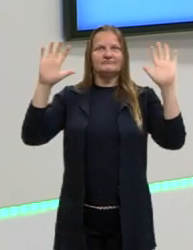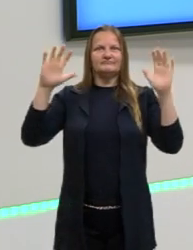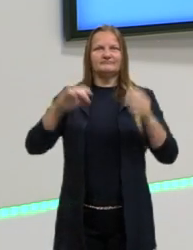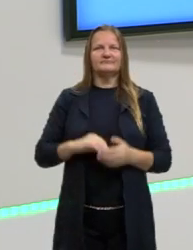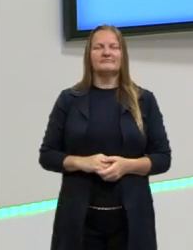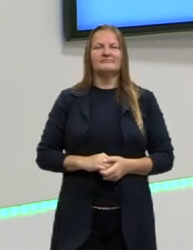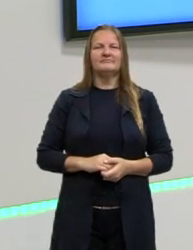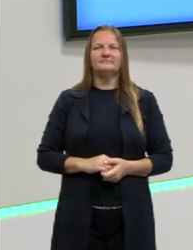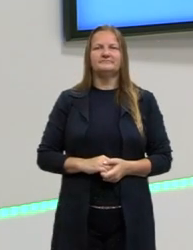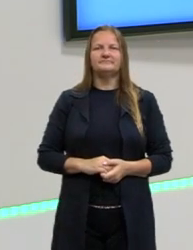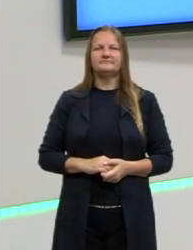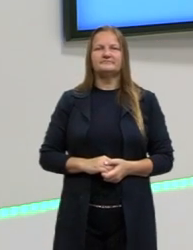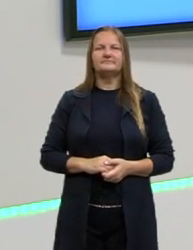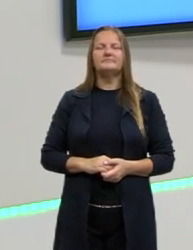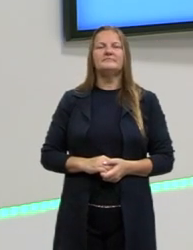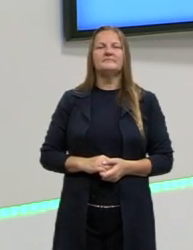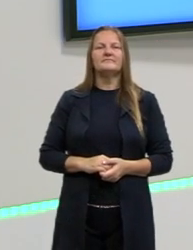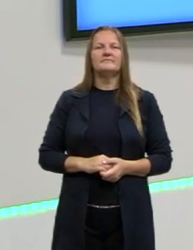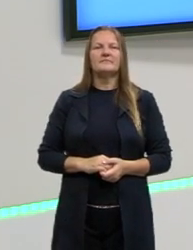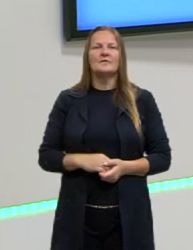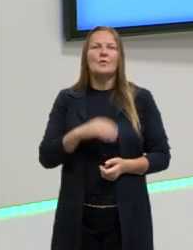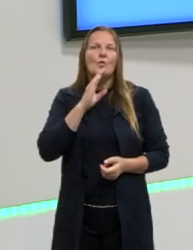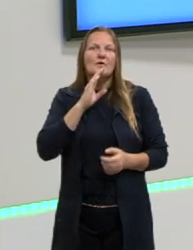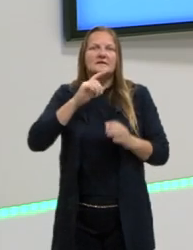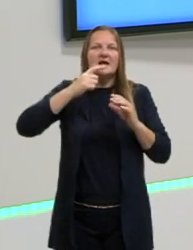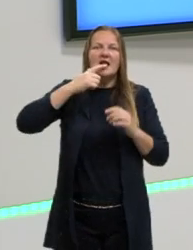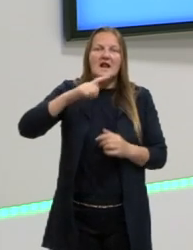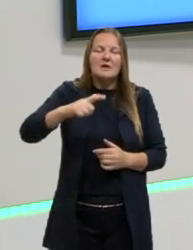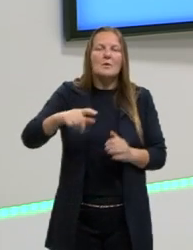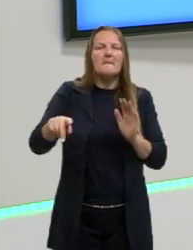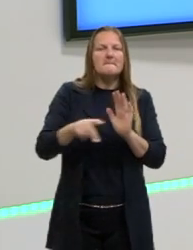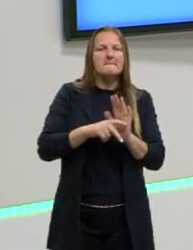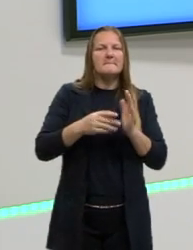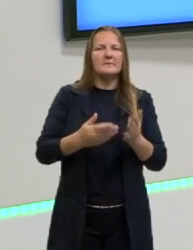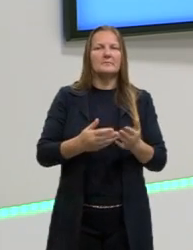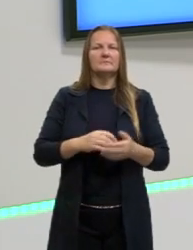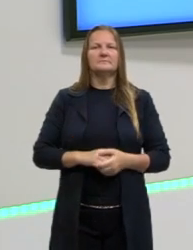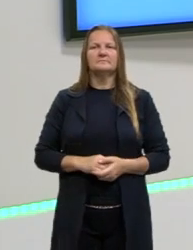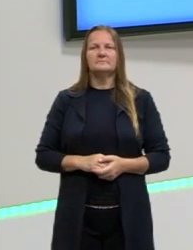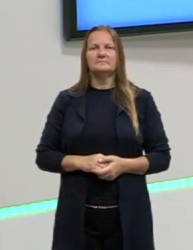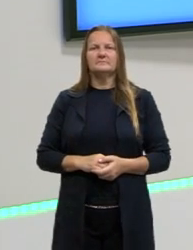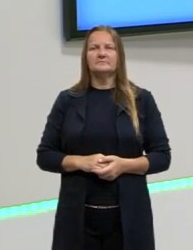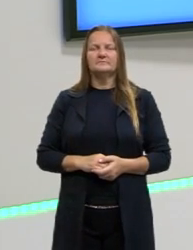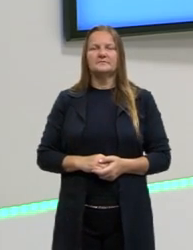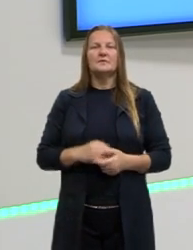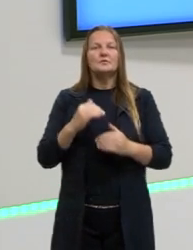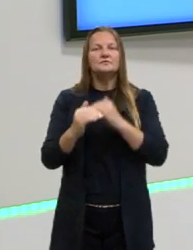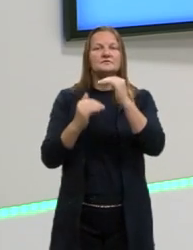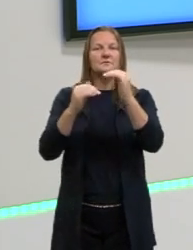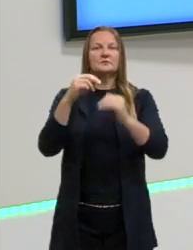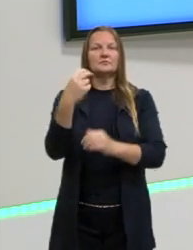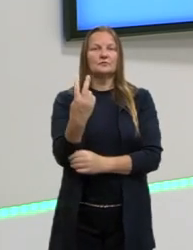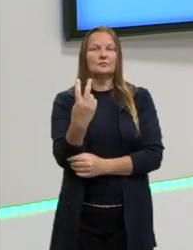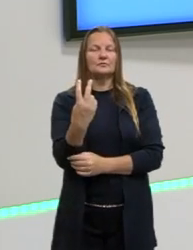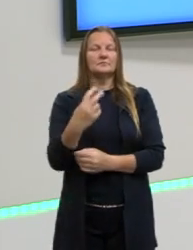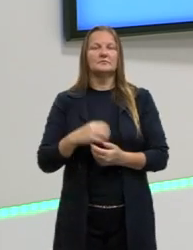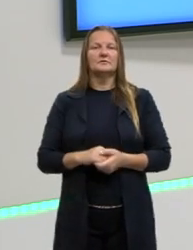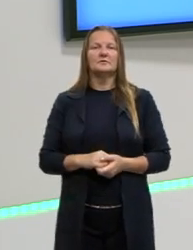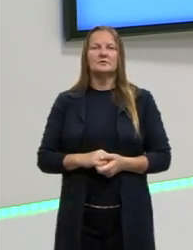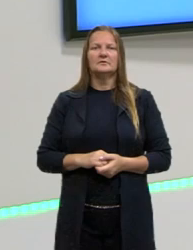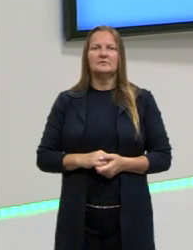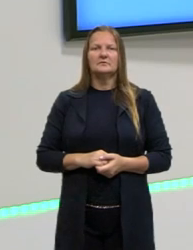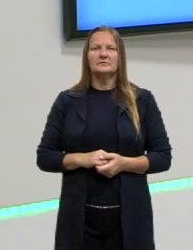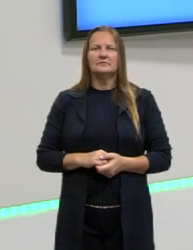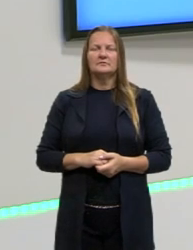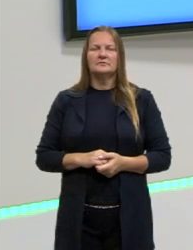Isso é conhecer a língua para usar a língua. E no nosso desenvolvimento 2, então, conhecendo a